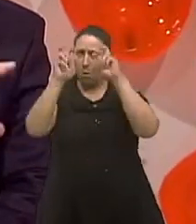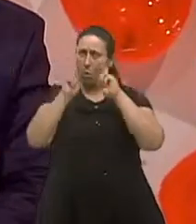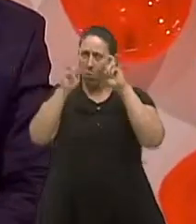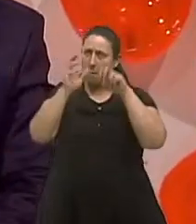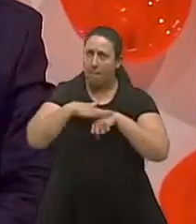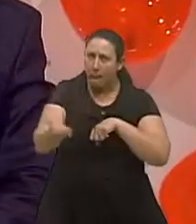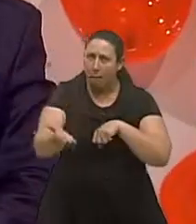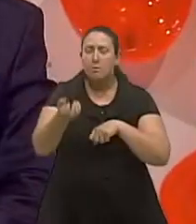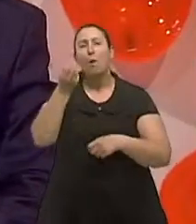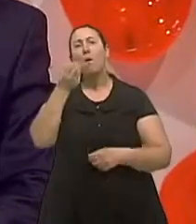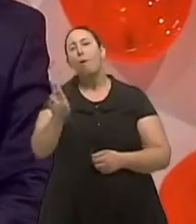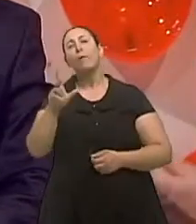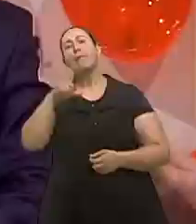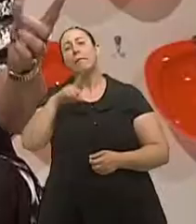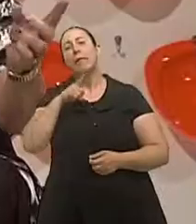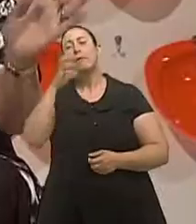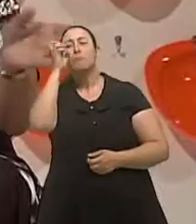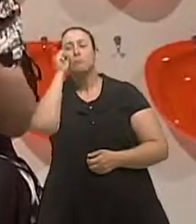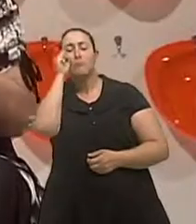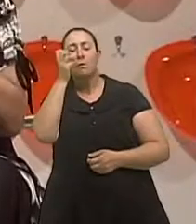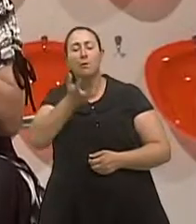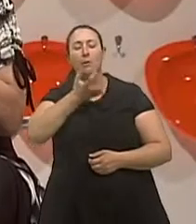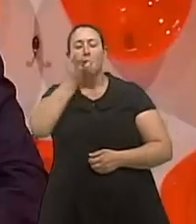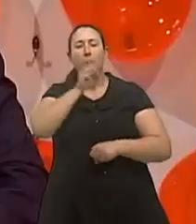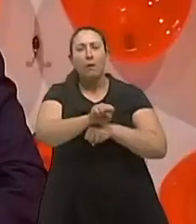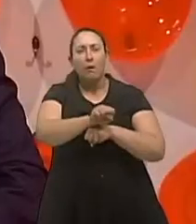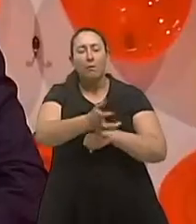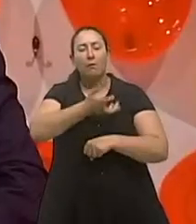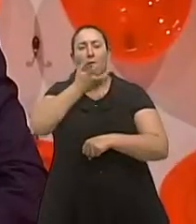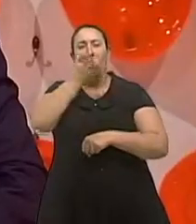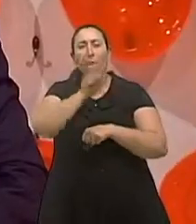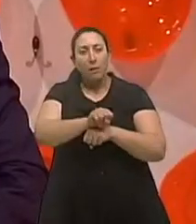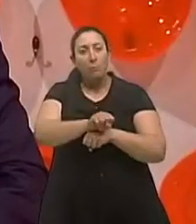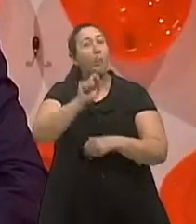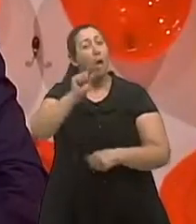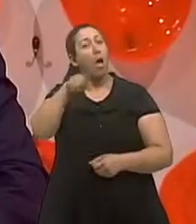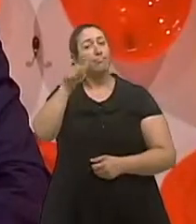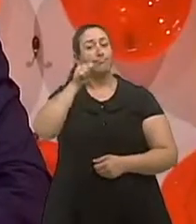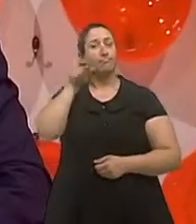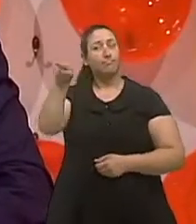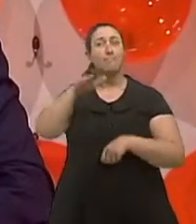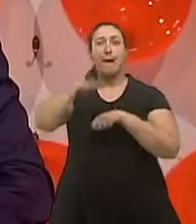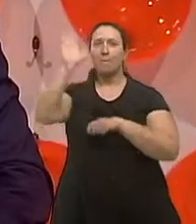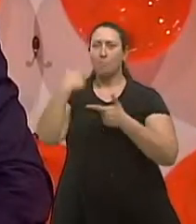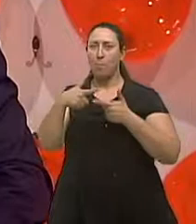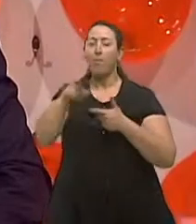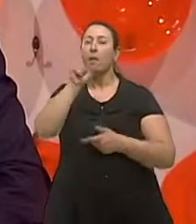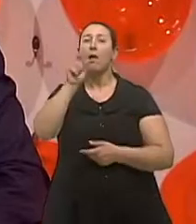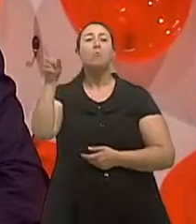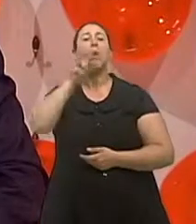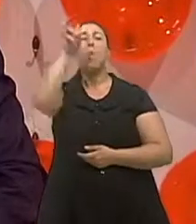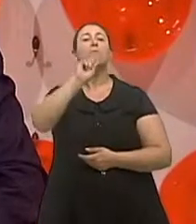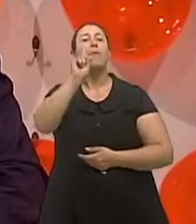ou se ela faz apneias mais graves que era o caso dela fazia mais apneias sem dúvida então essa diferenciação é super importante até para a gente ter